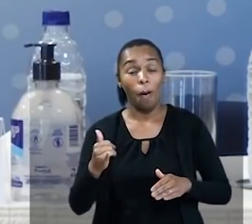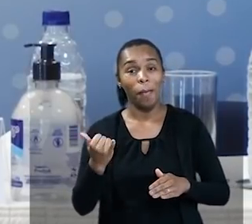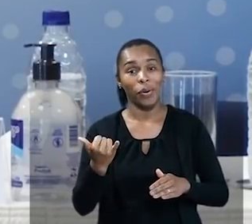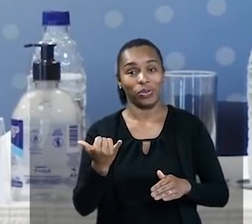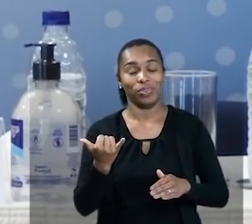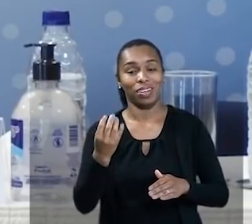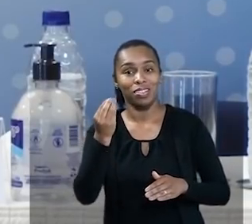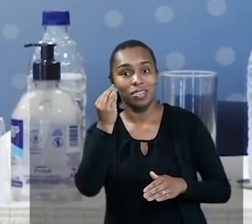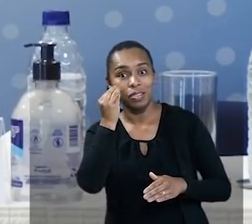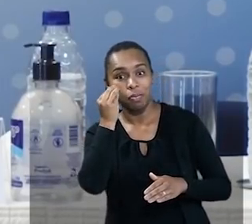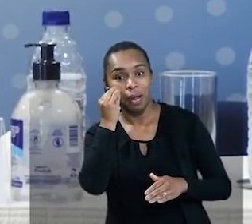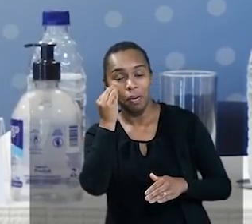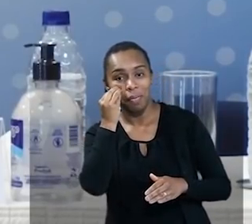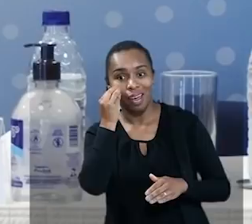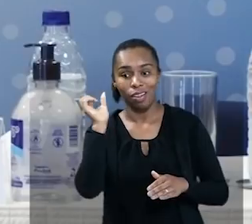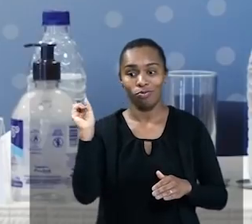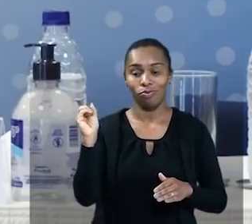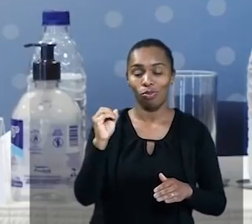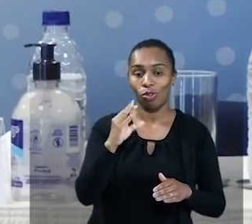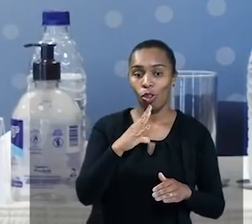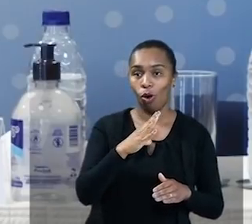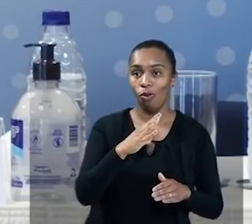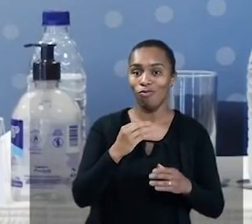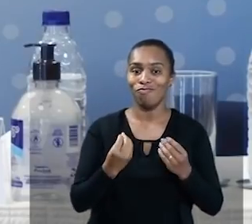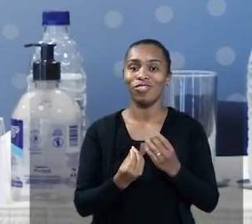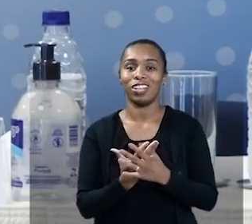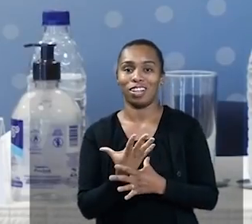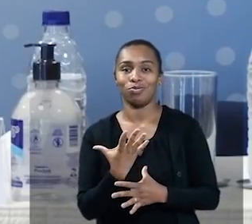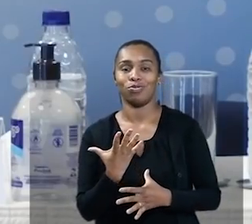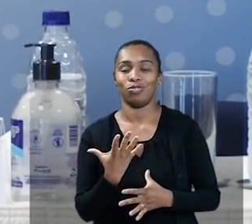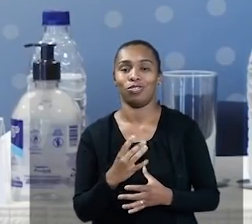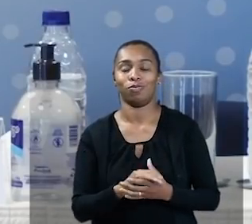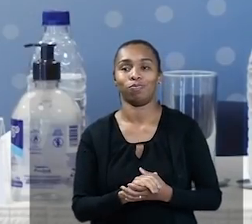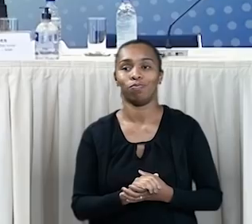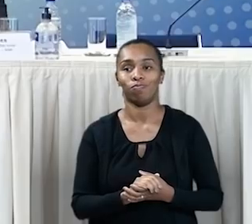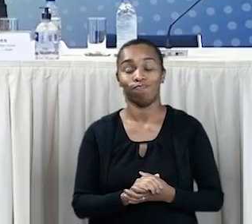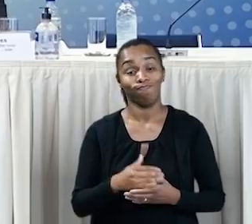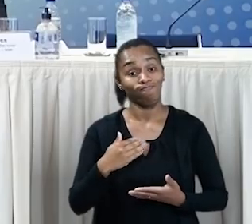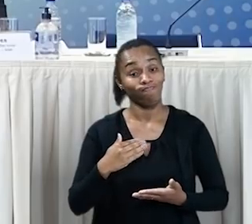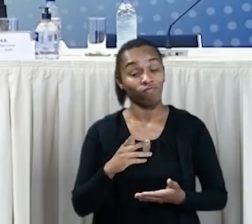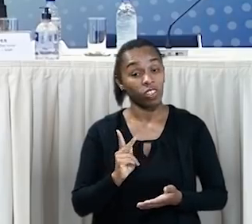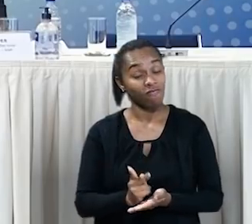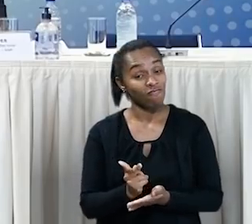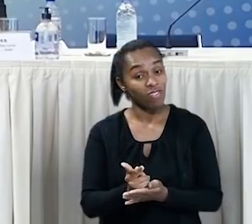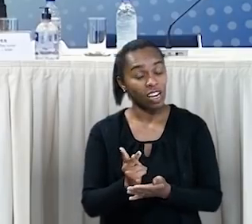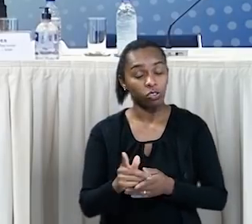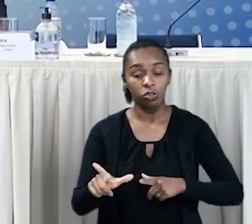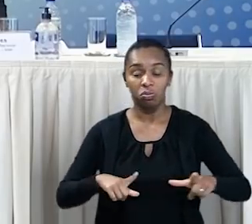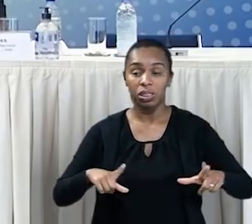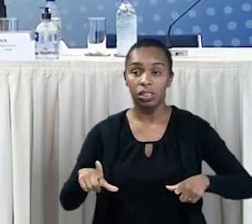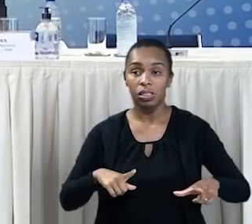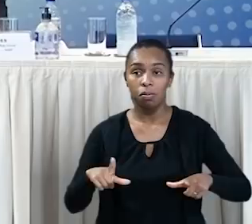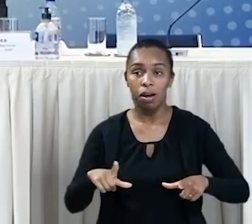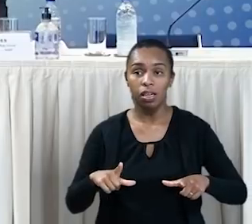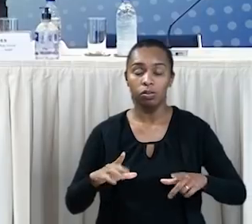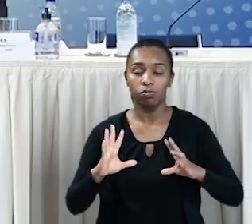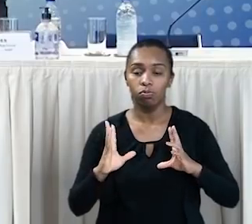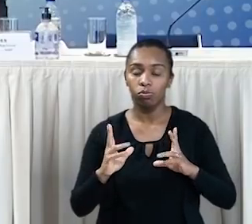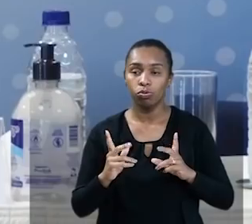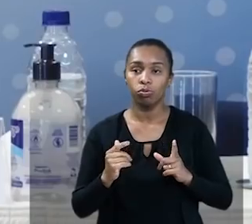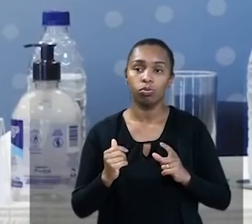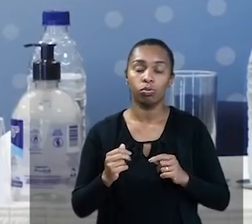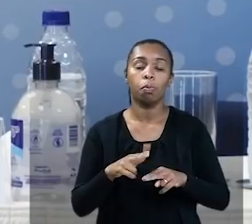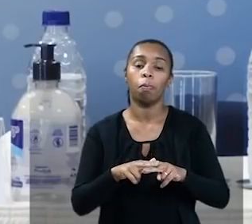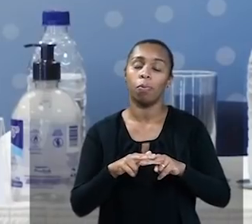uma oportunidade de experimentação com as novas linguagens que estão surgindo. Nós vamos continuar trabalhando com esses grupos